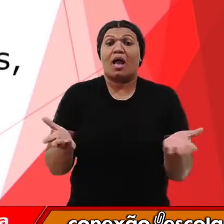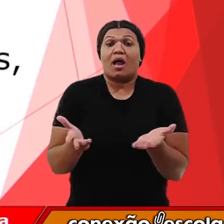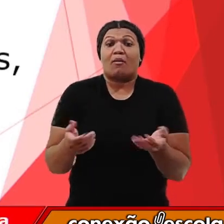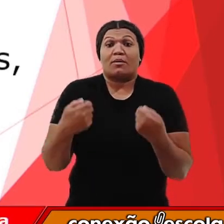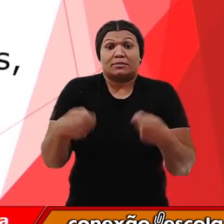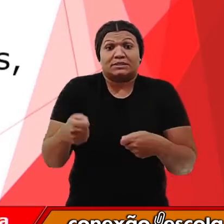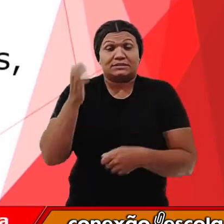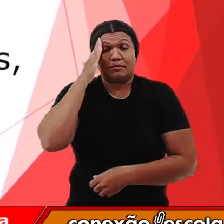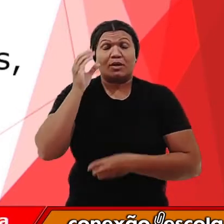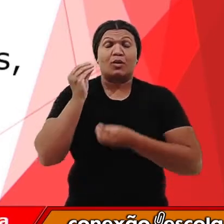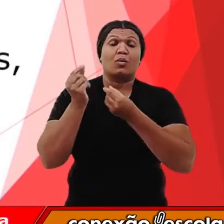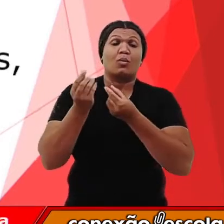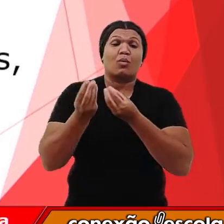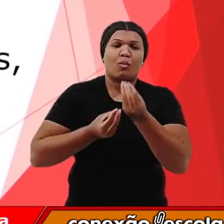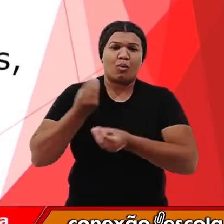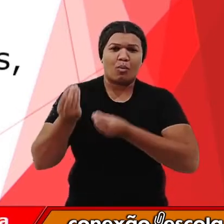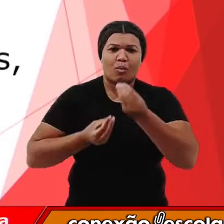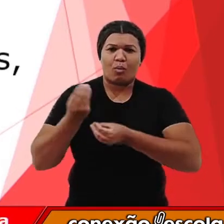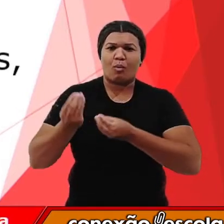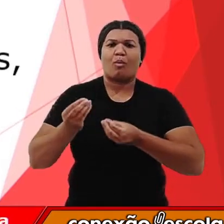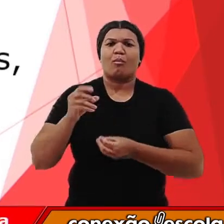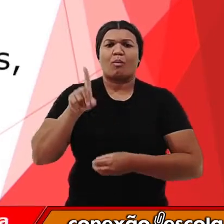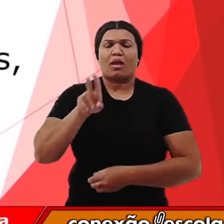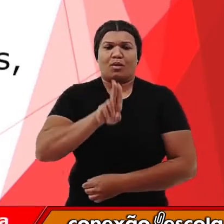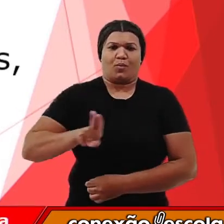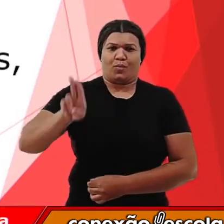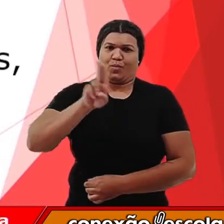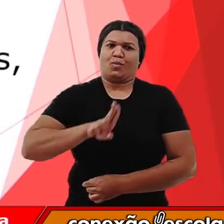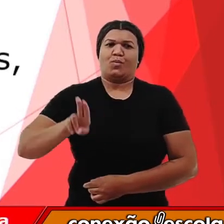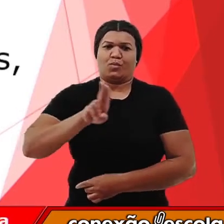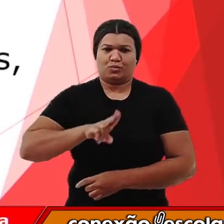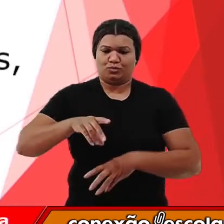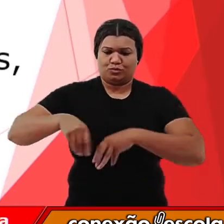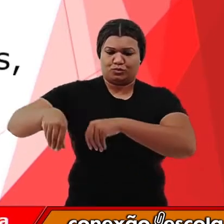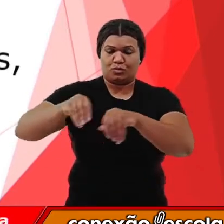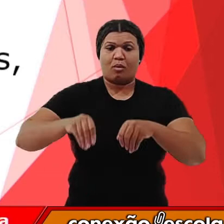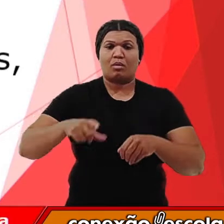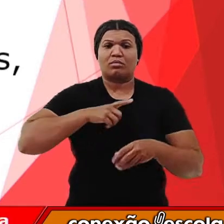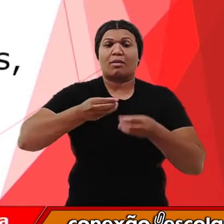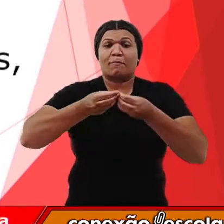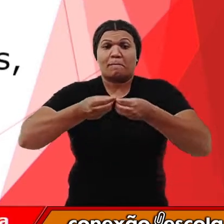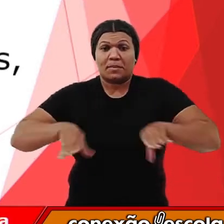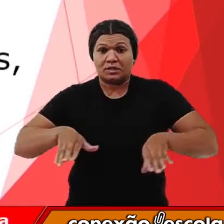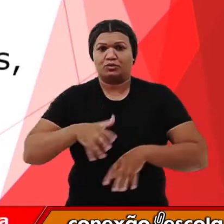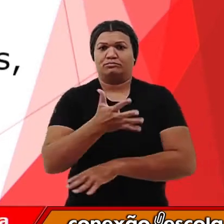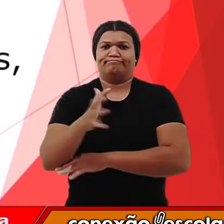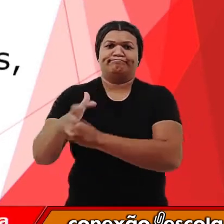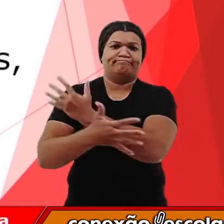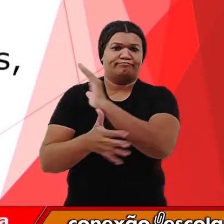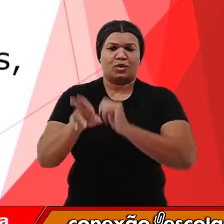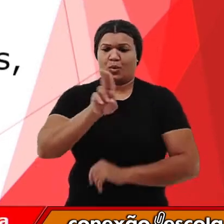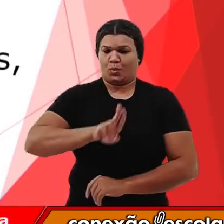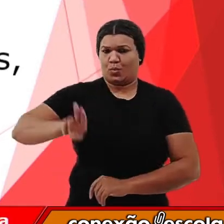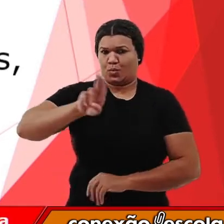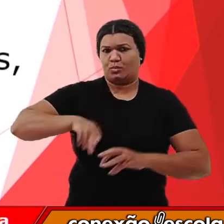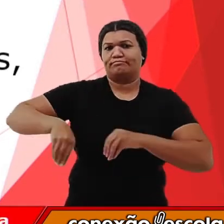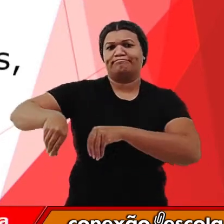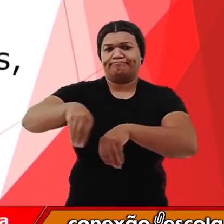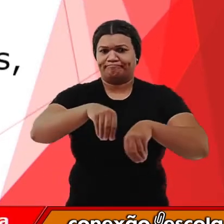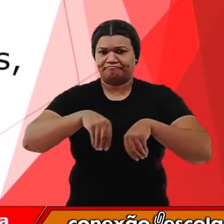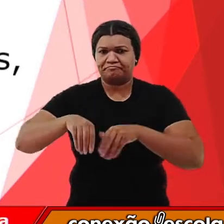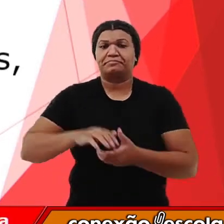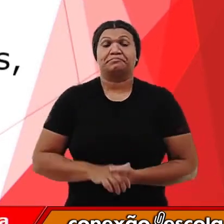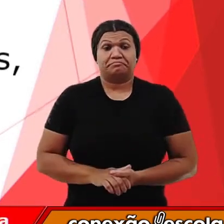o uso do solo e quais são os impactos ambientais que se dá na utilização do solo. Nós entendemos pelo uso do